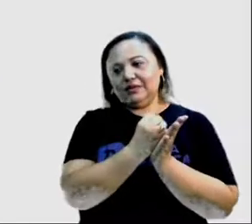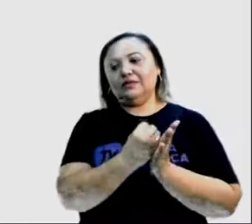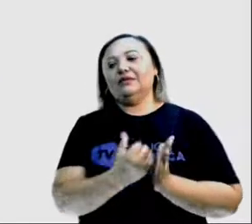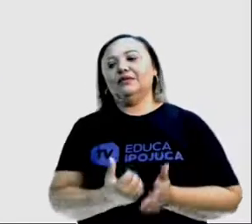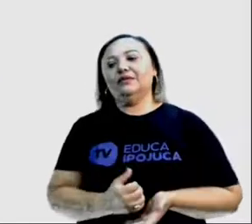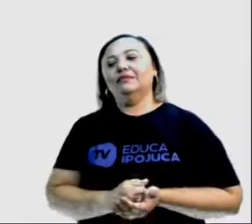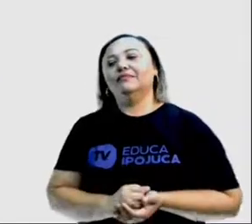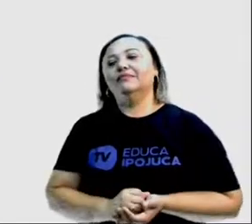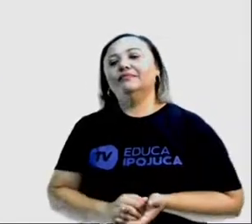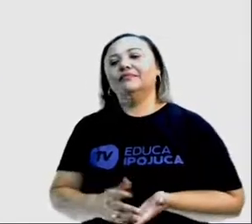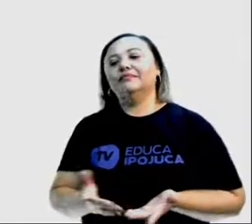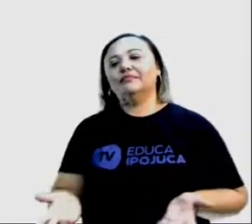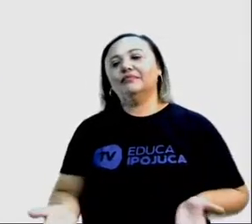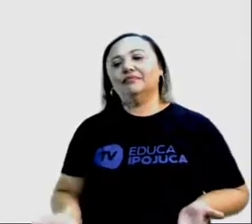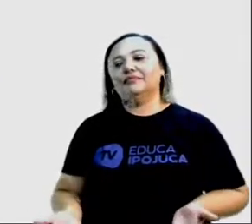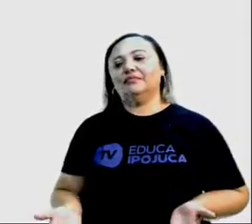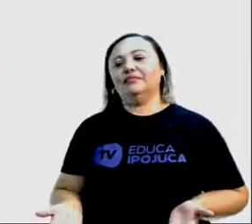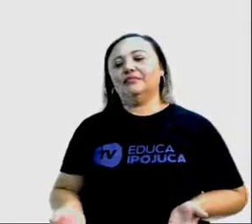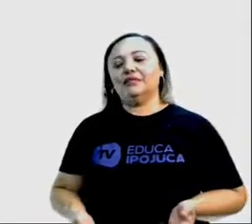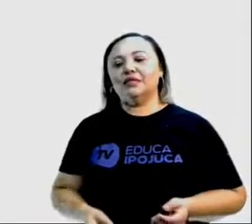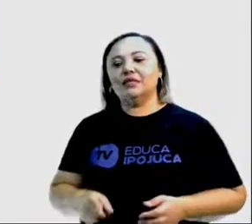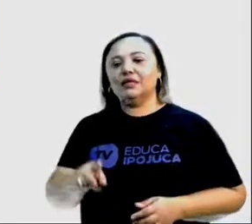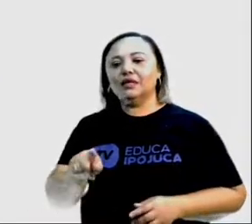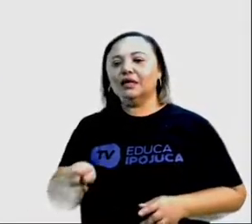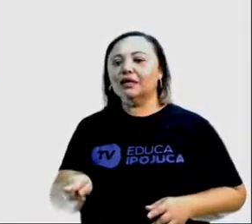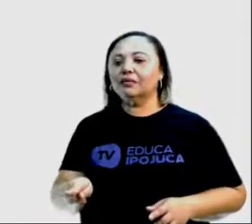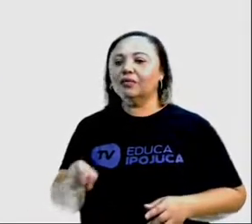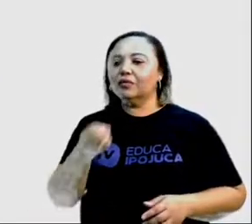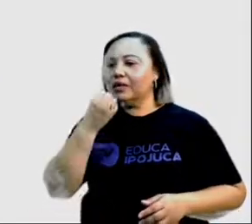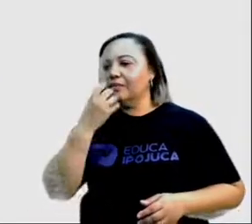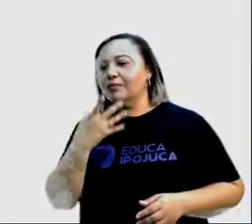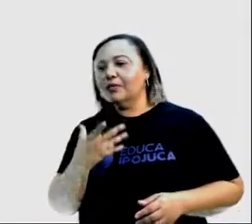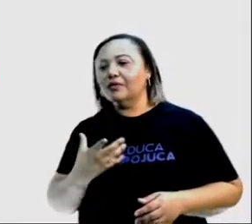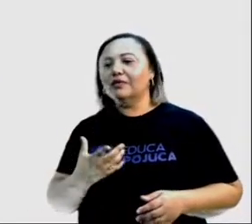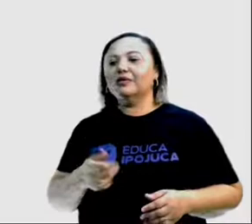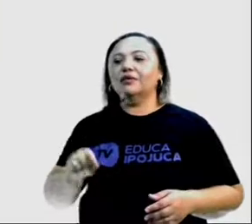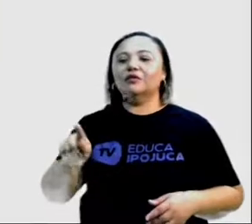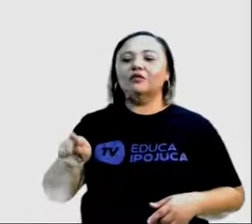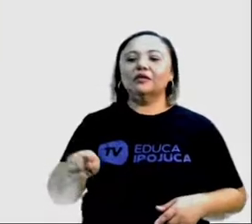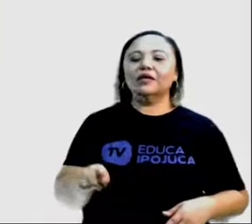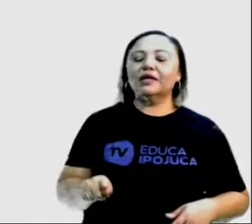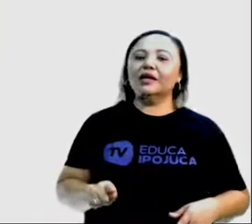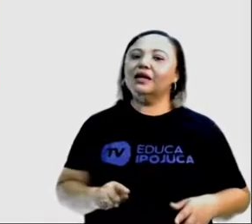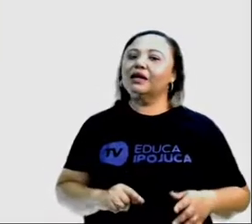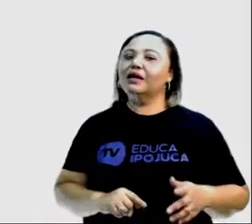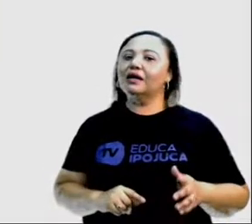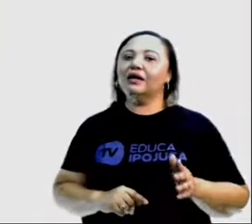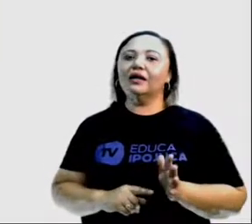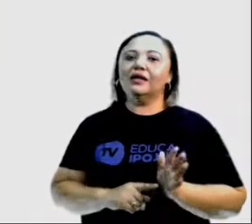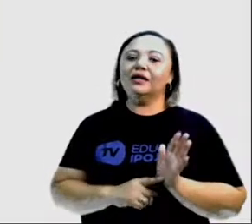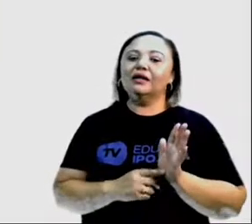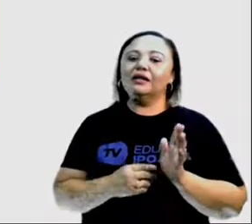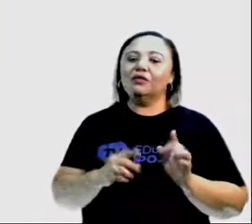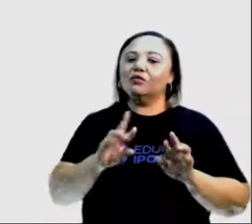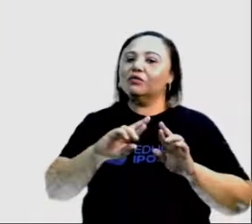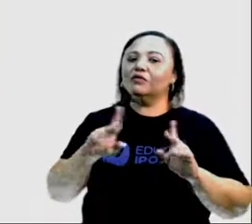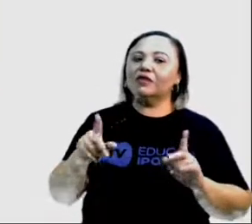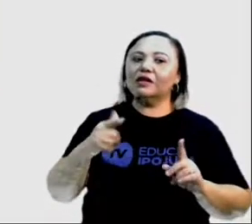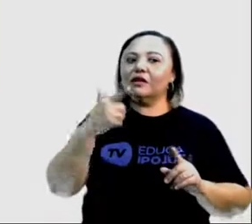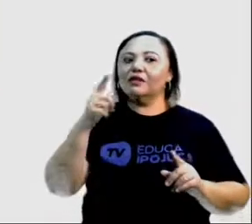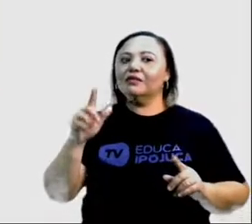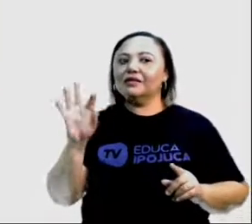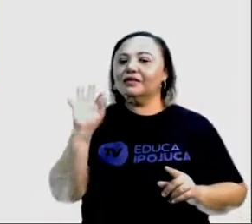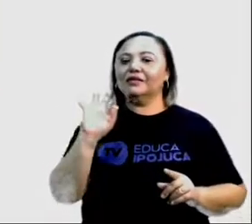falei em que sentido, em que aspecto que a marca é boa, o que ela traz para a gente que é diferente de